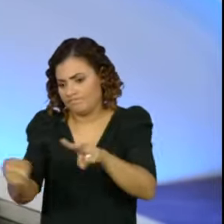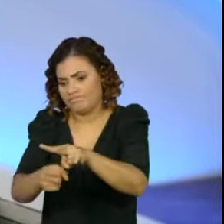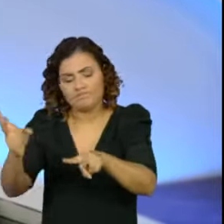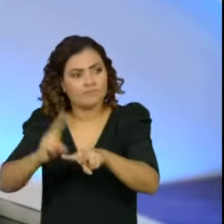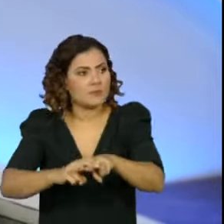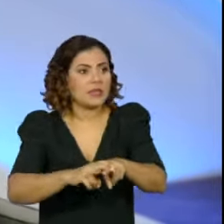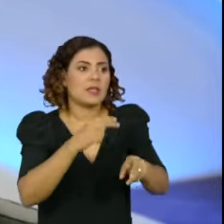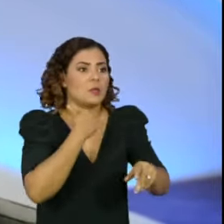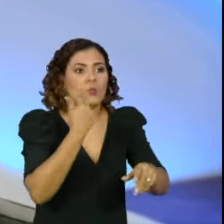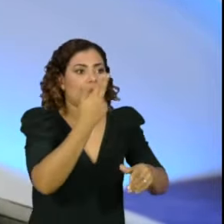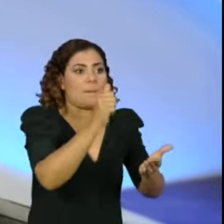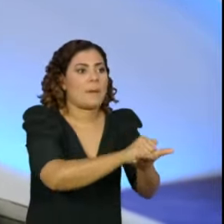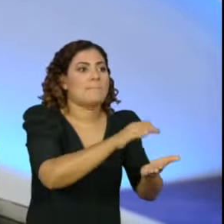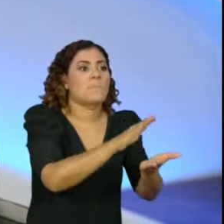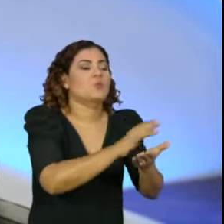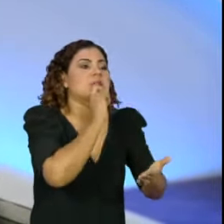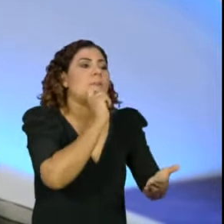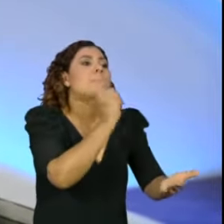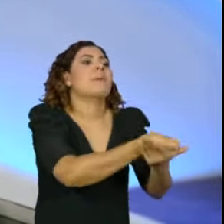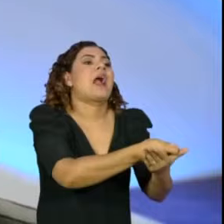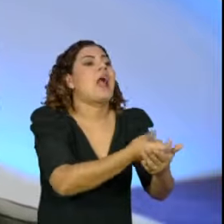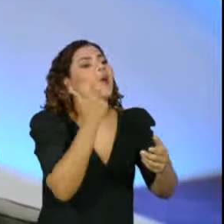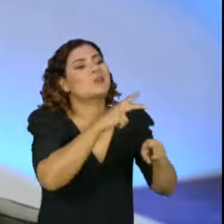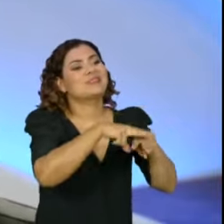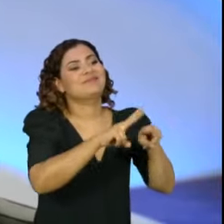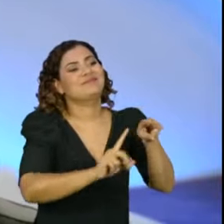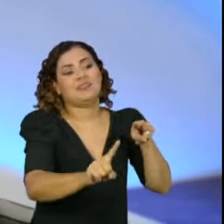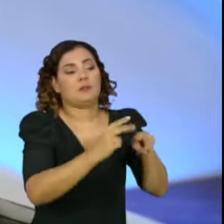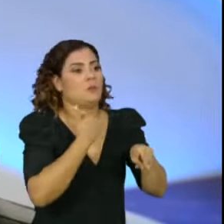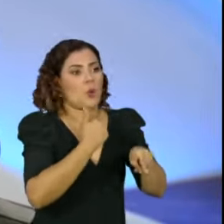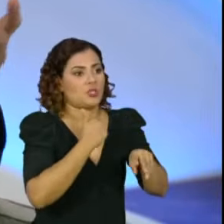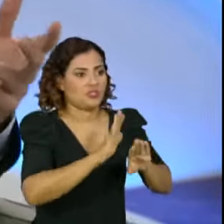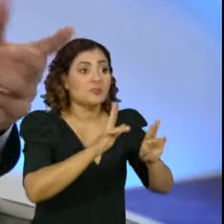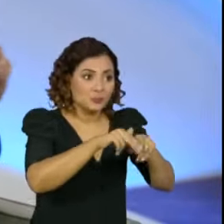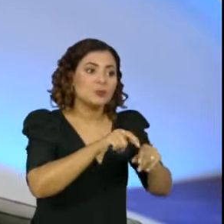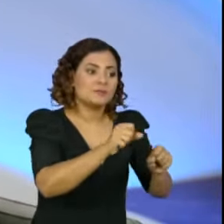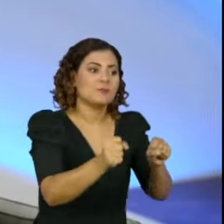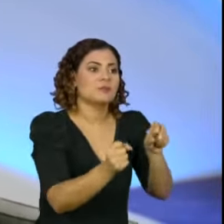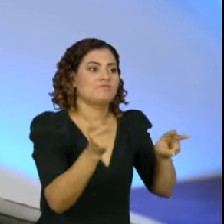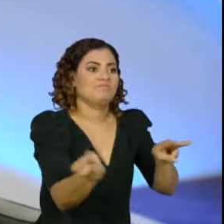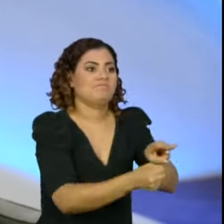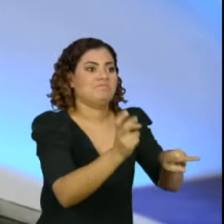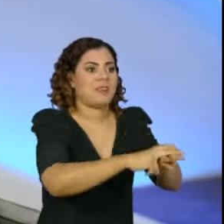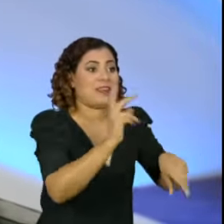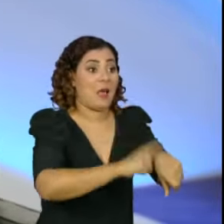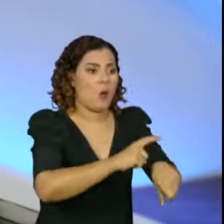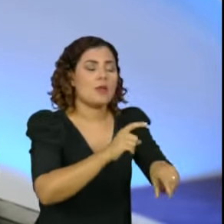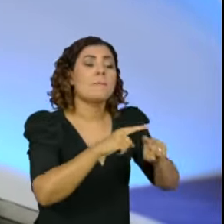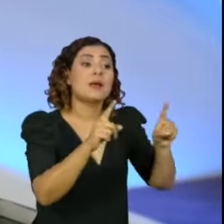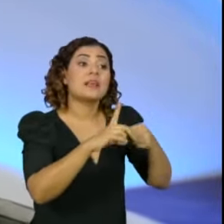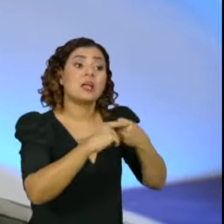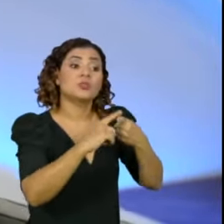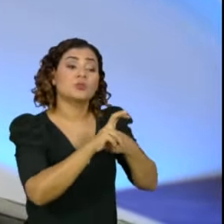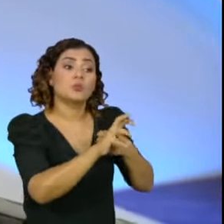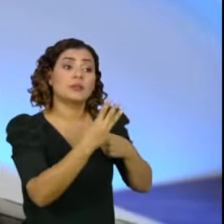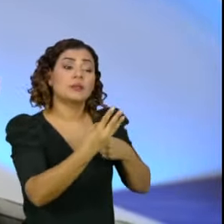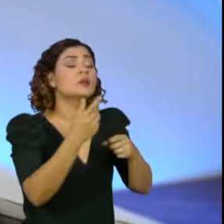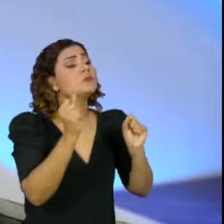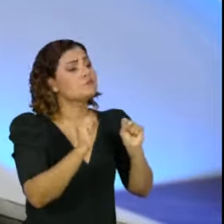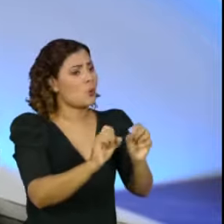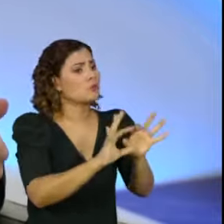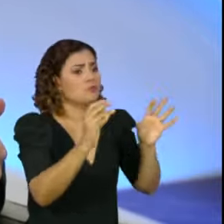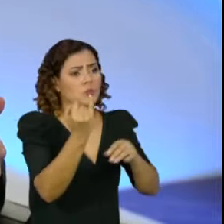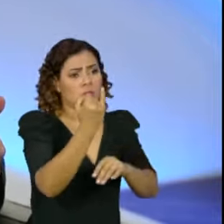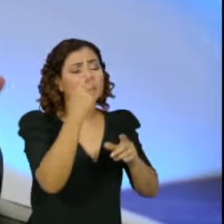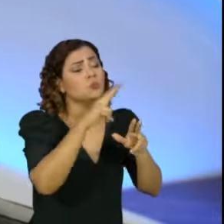estabelecem uma proteção e uma tutela democrática a mandatos parlamentares. Então, o artigo 53 é importante por isso. O que se busca alterar na PEC, até